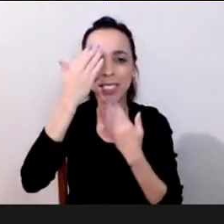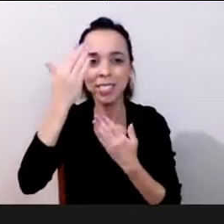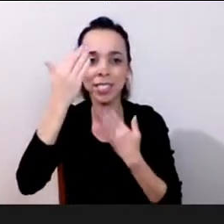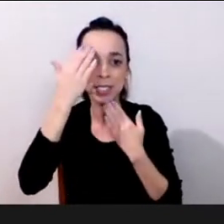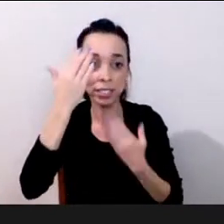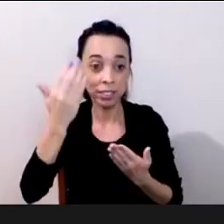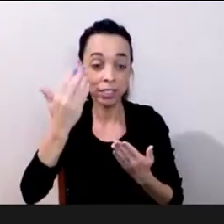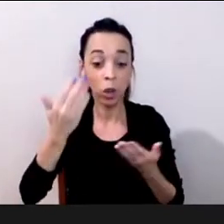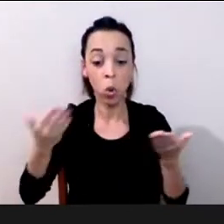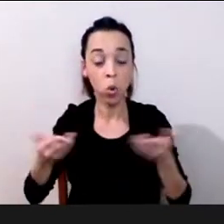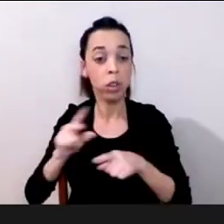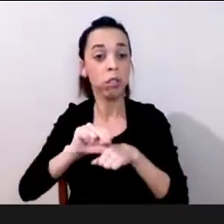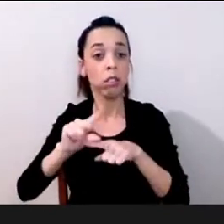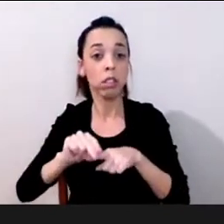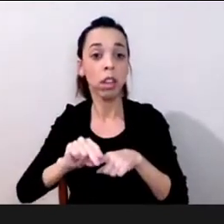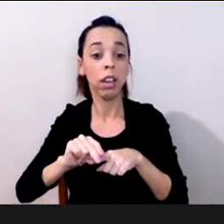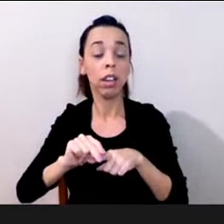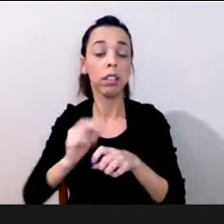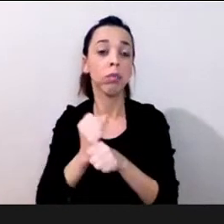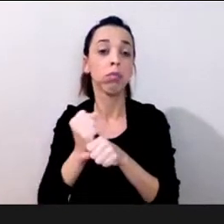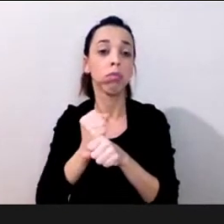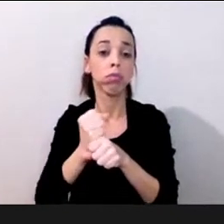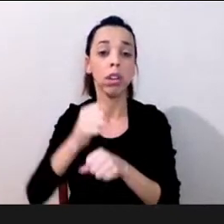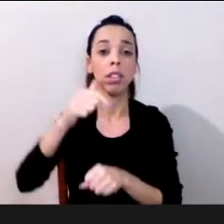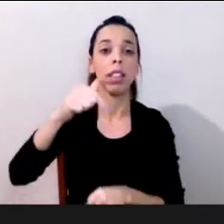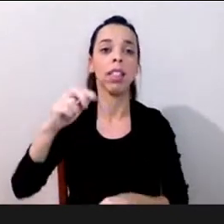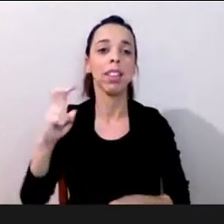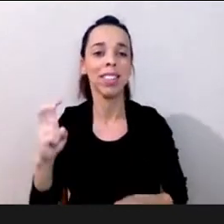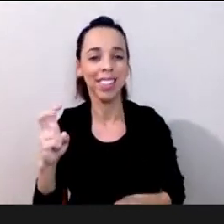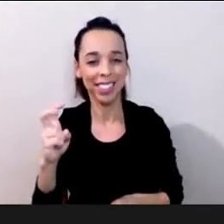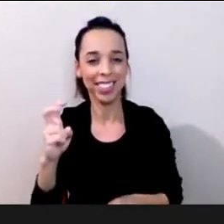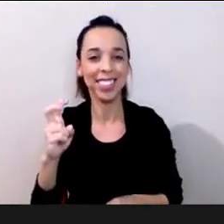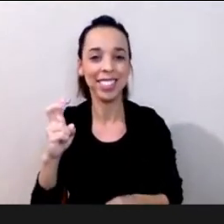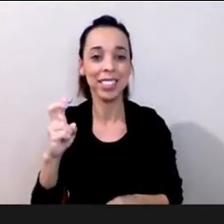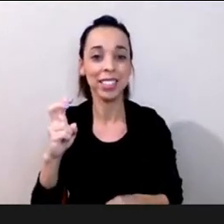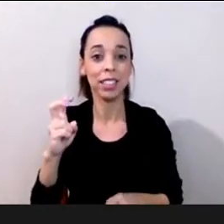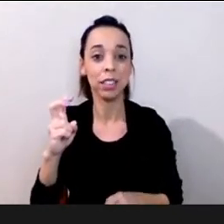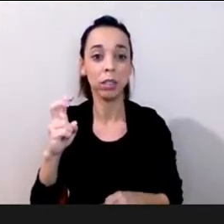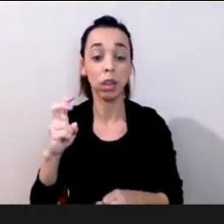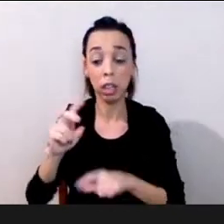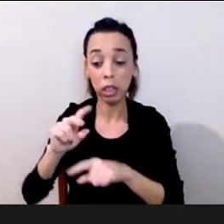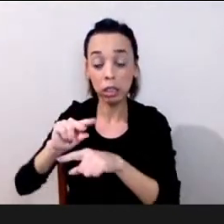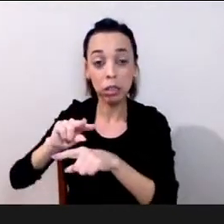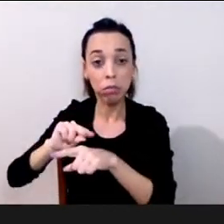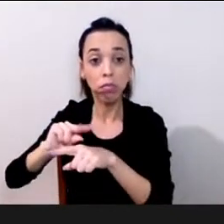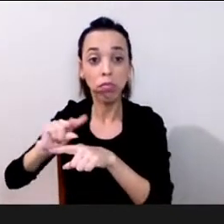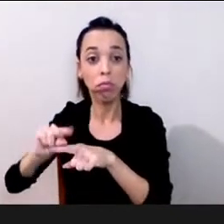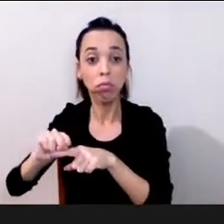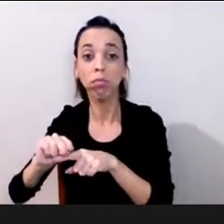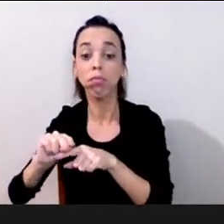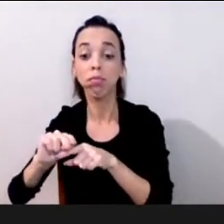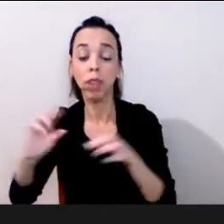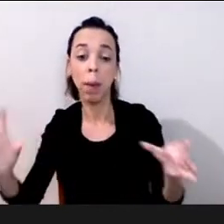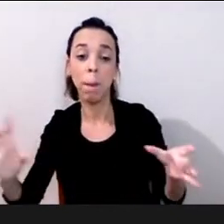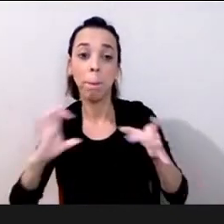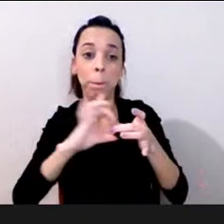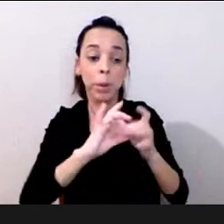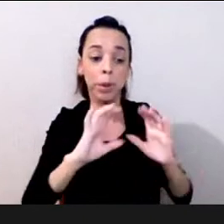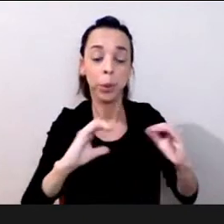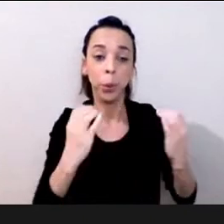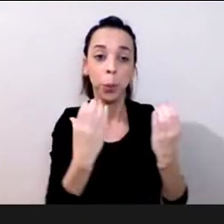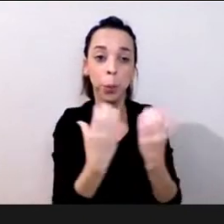se constituindo nessa parceria com a comunidade com diferentes demandas com diferentes necessidades em diferentes